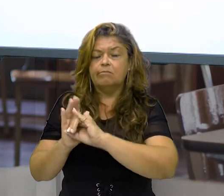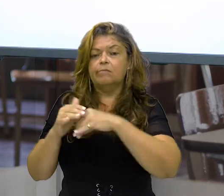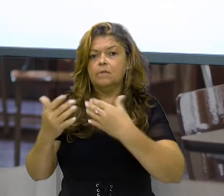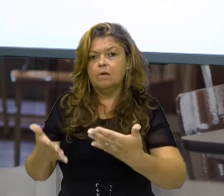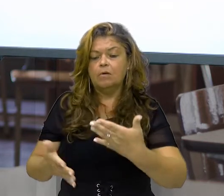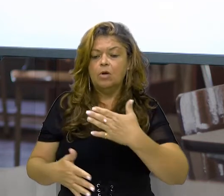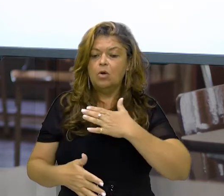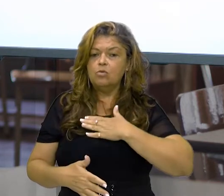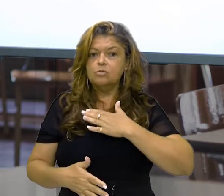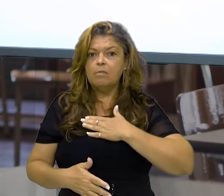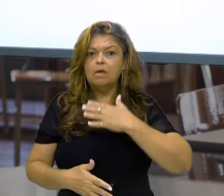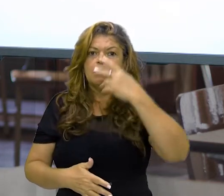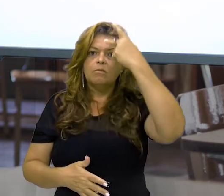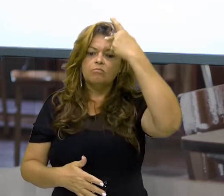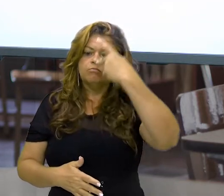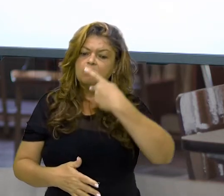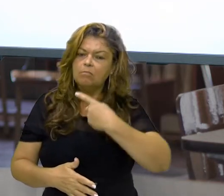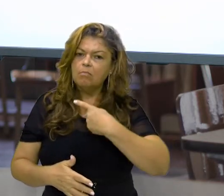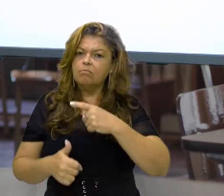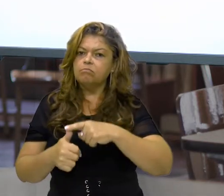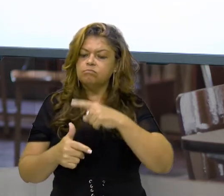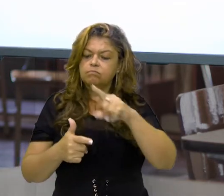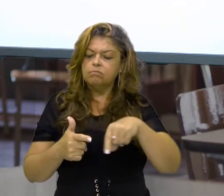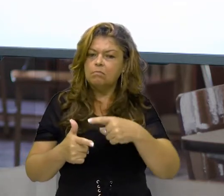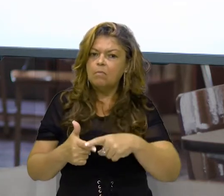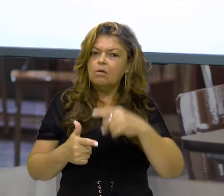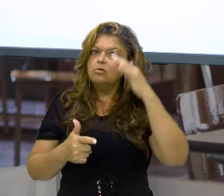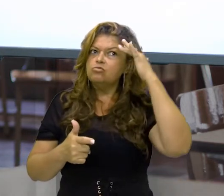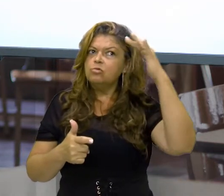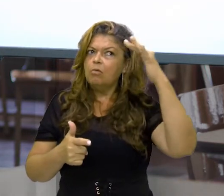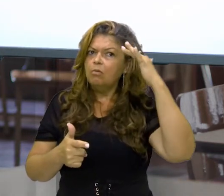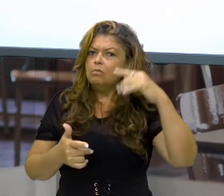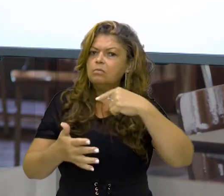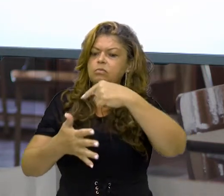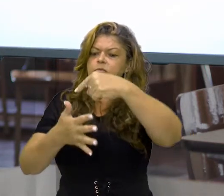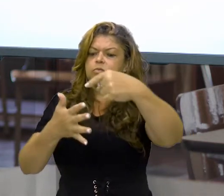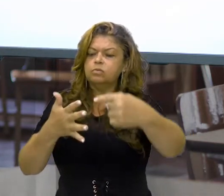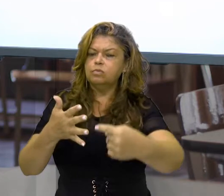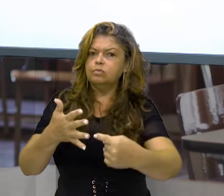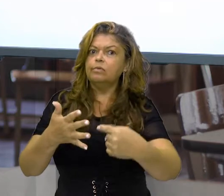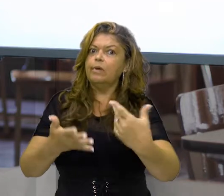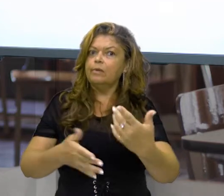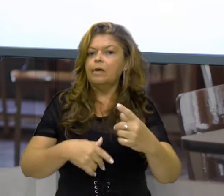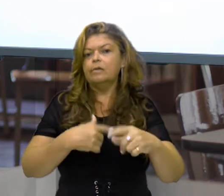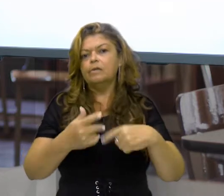meus princípios, e assim, eu quando me deparo com uma pessoa que tem